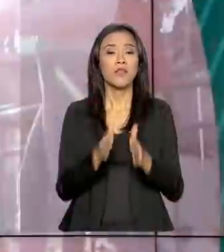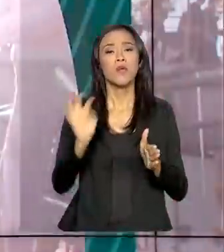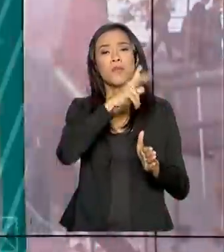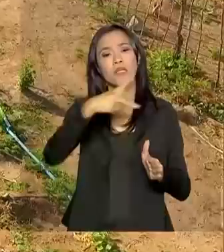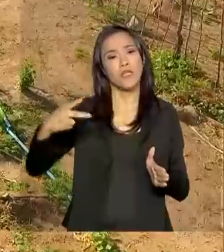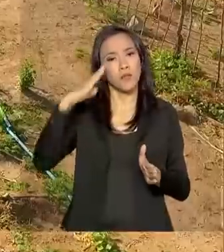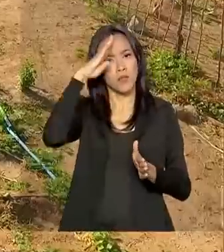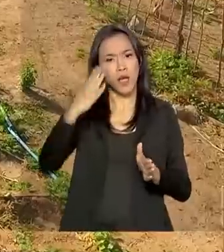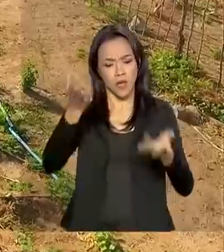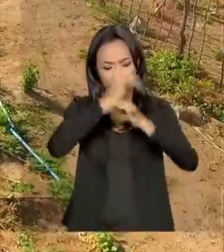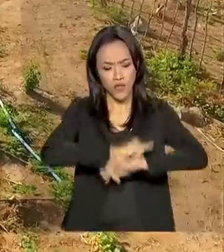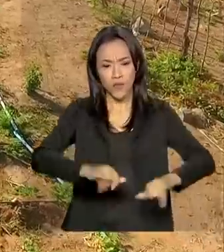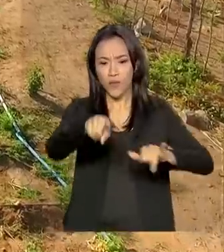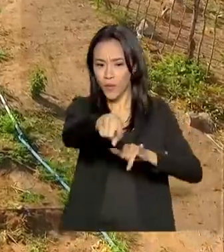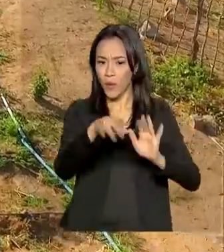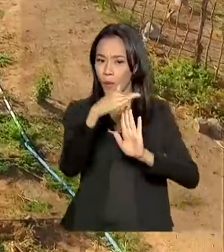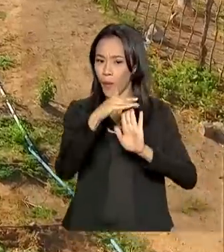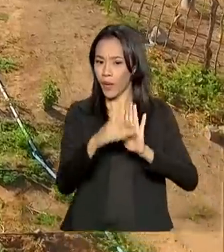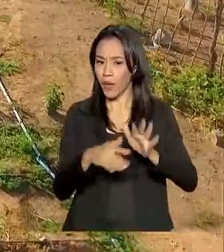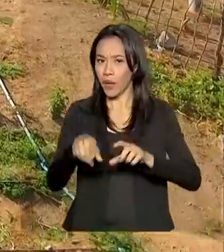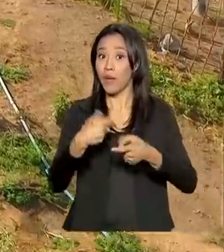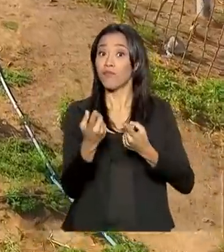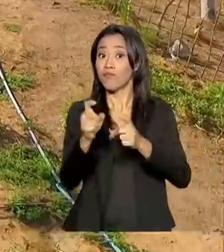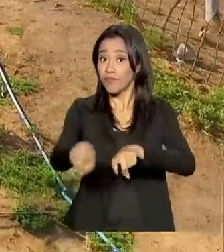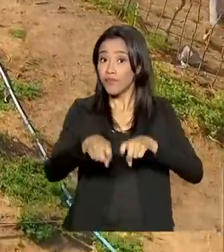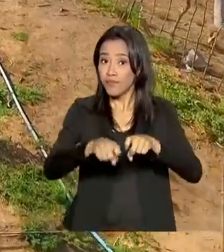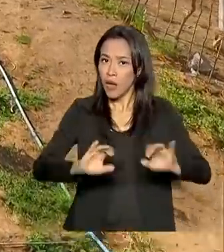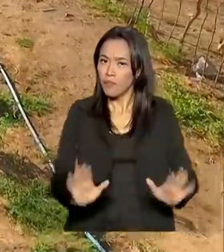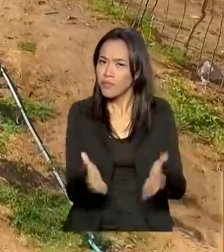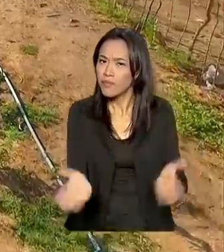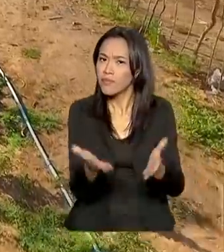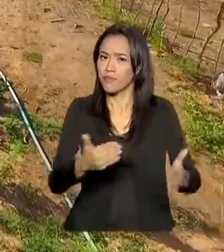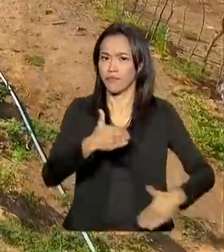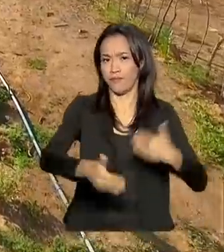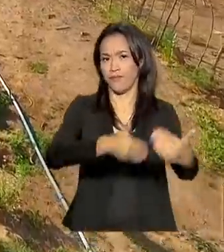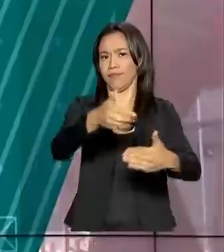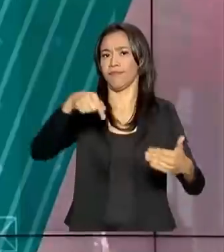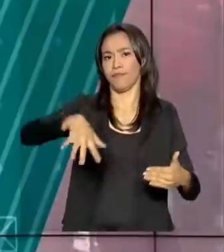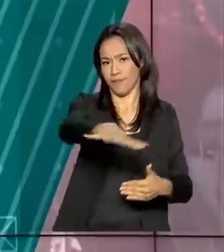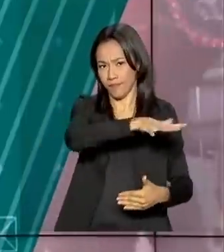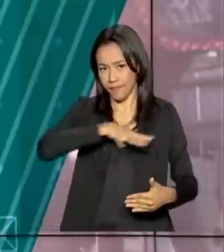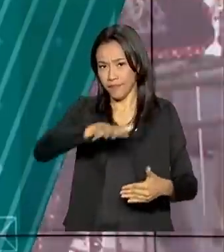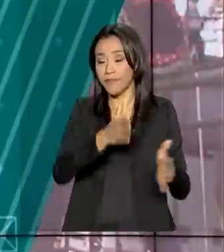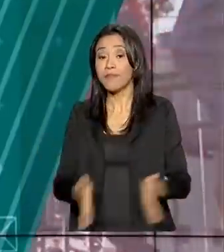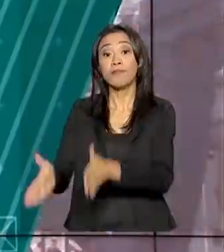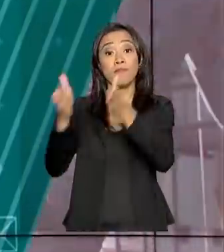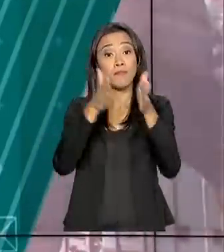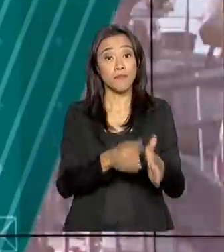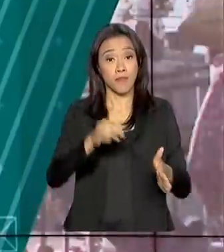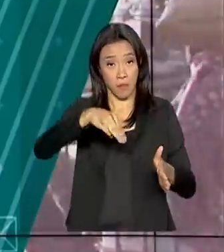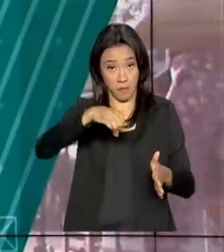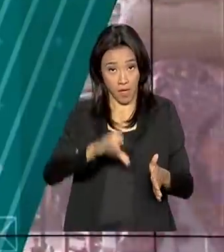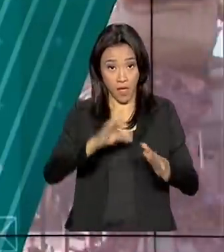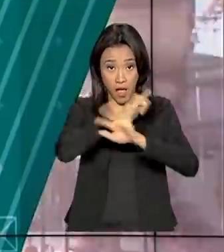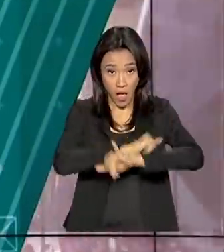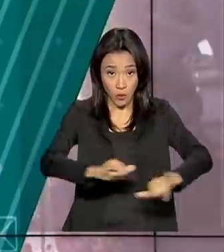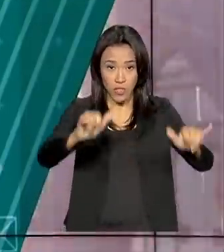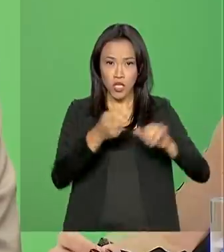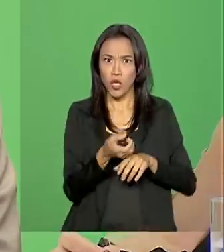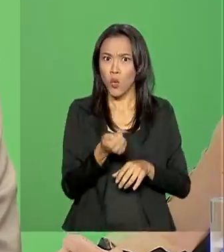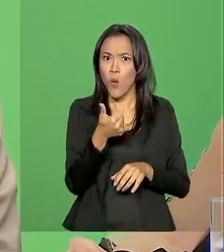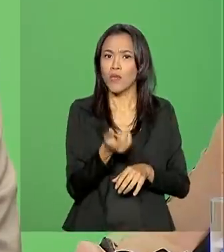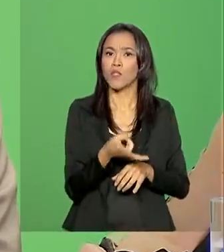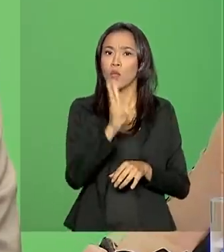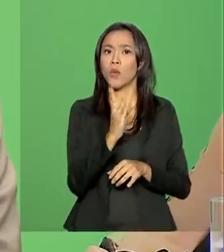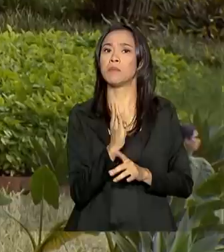lança o AgroNordeste, ação para desenvolver o setor rural na região. MEC anuncia a liberação de quase 2